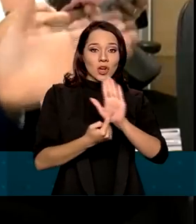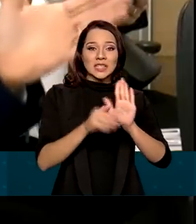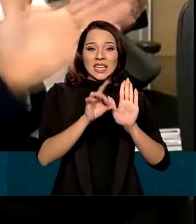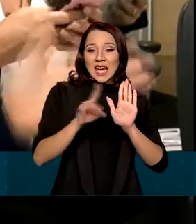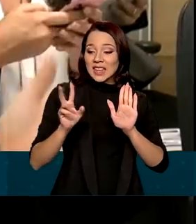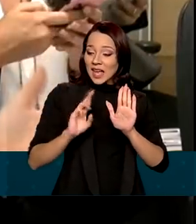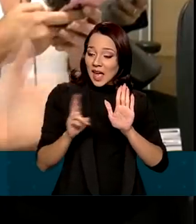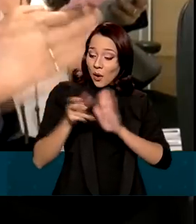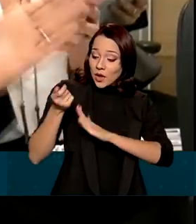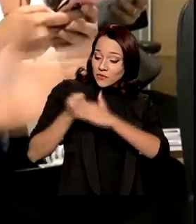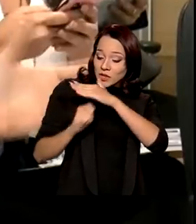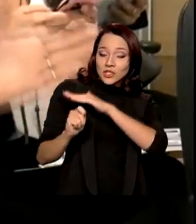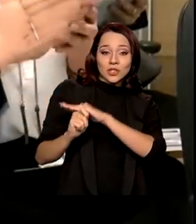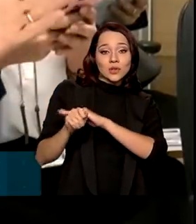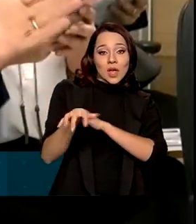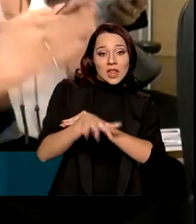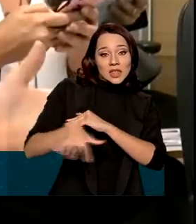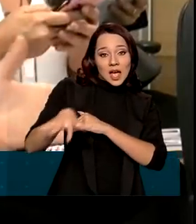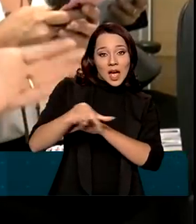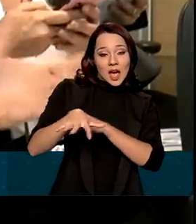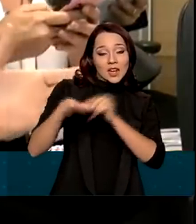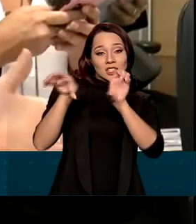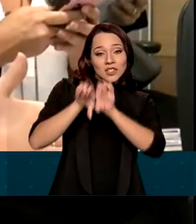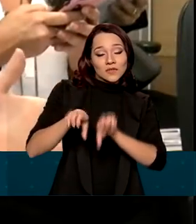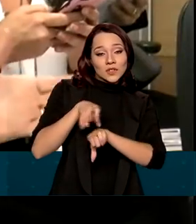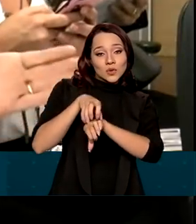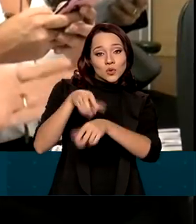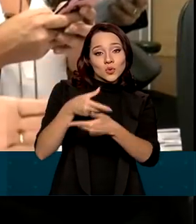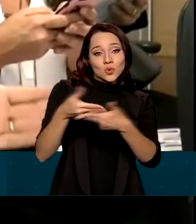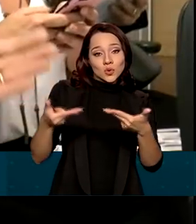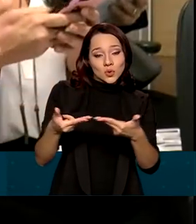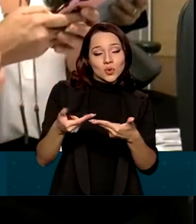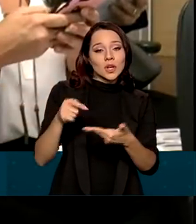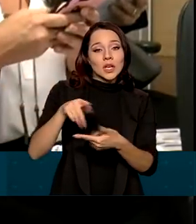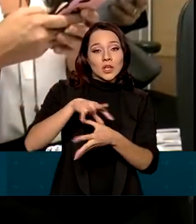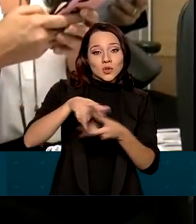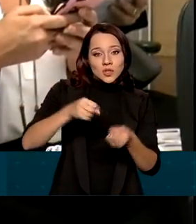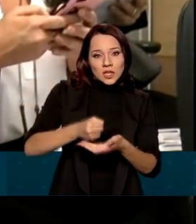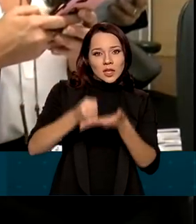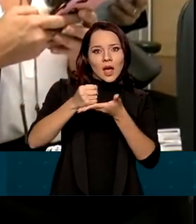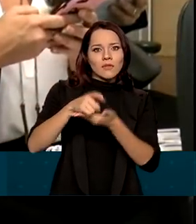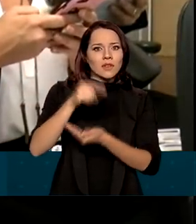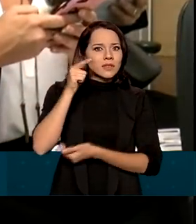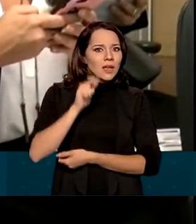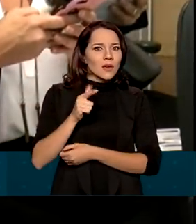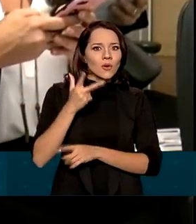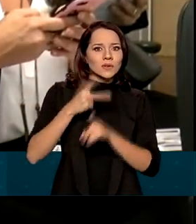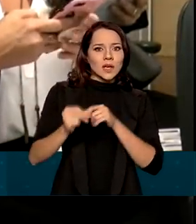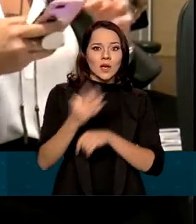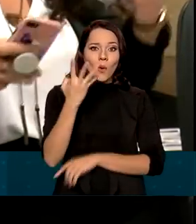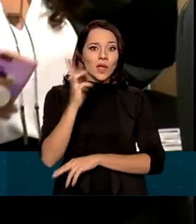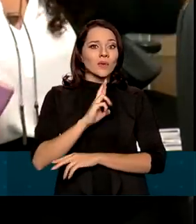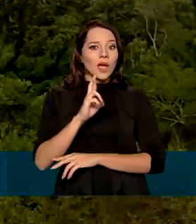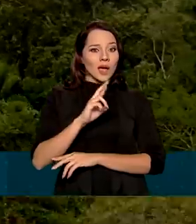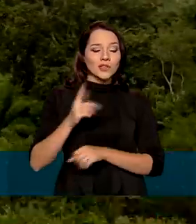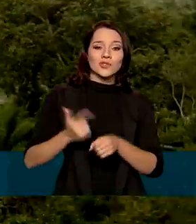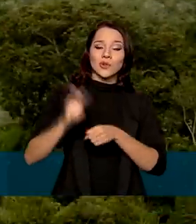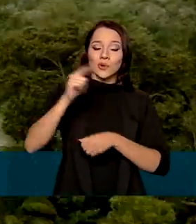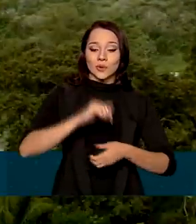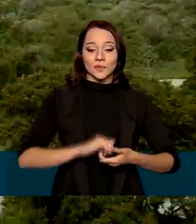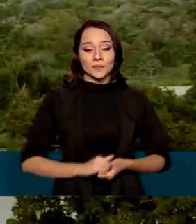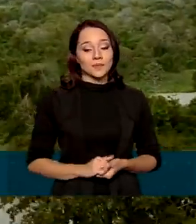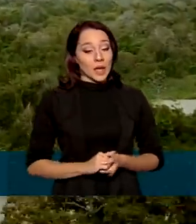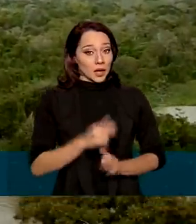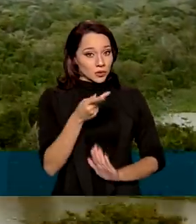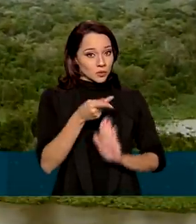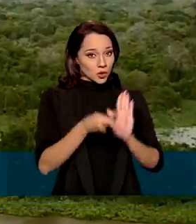real investido em infraestrutura sustentável produz um ganho de R$,00 de lucro. Entre